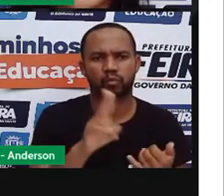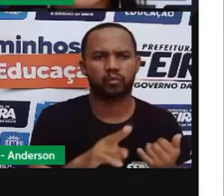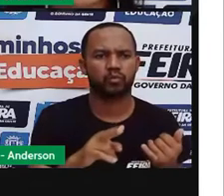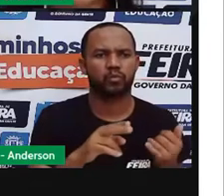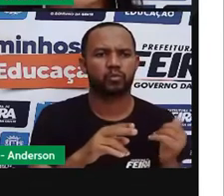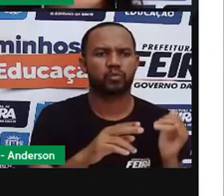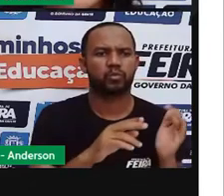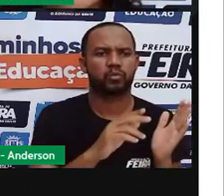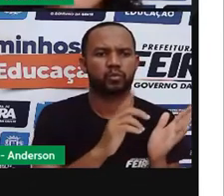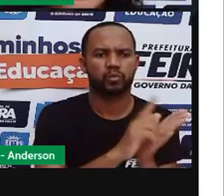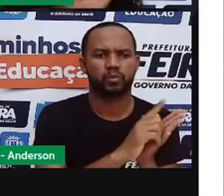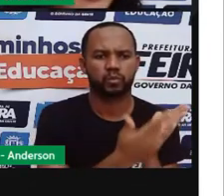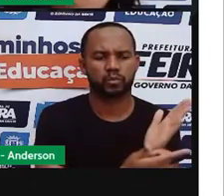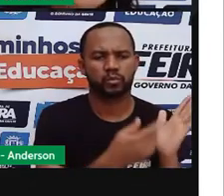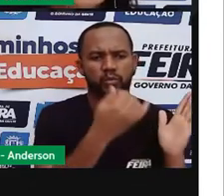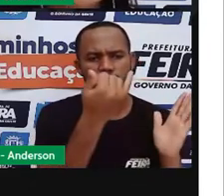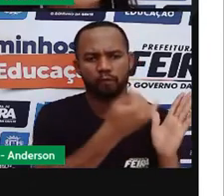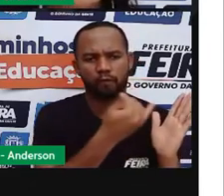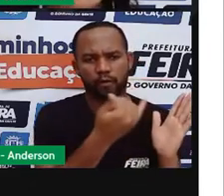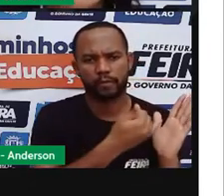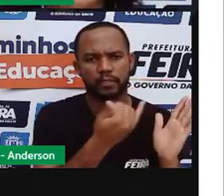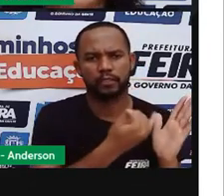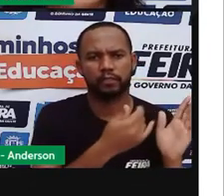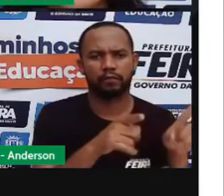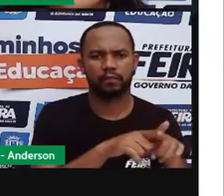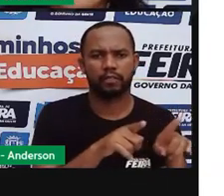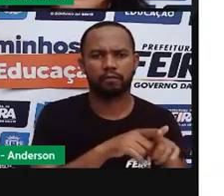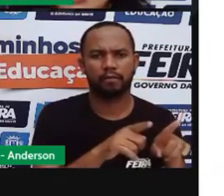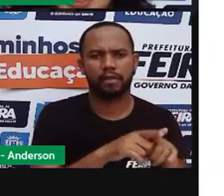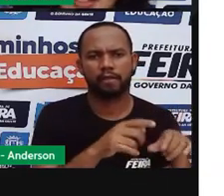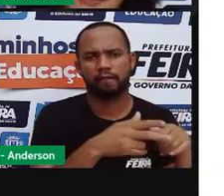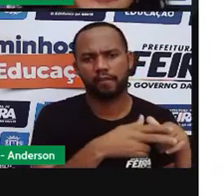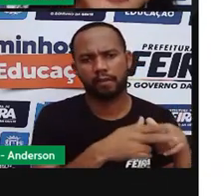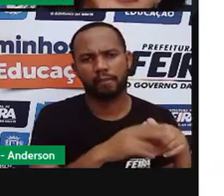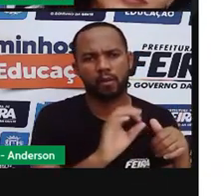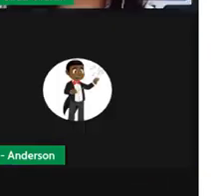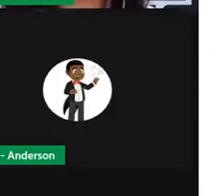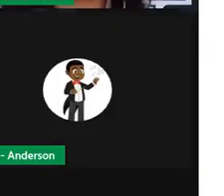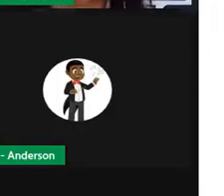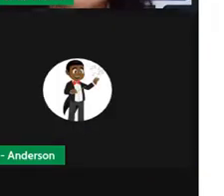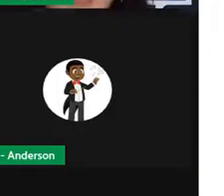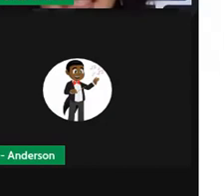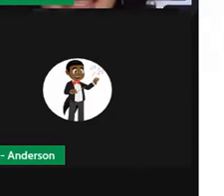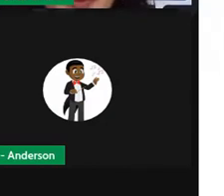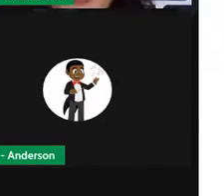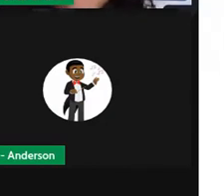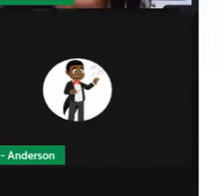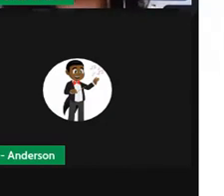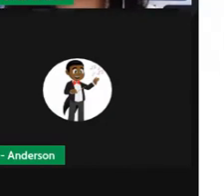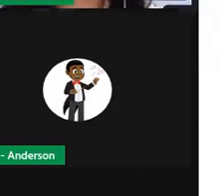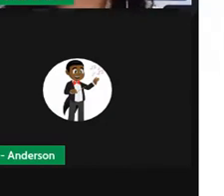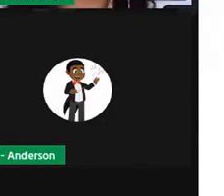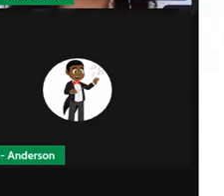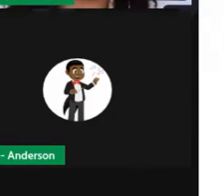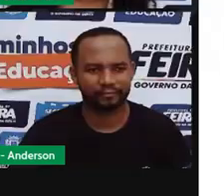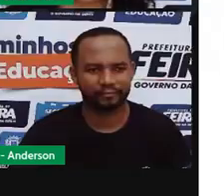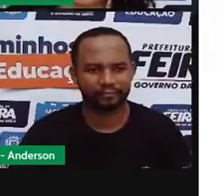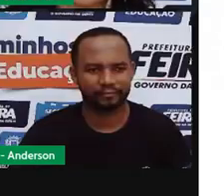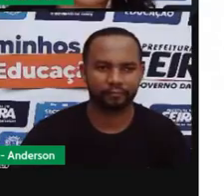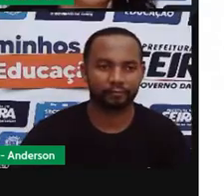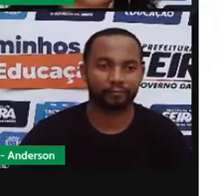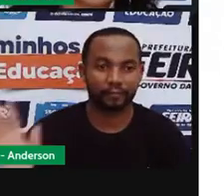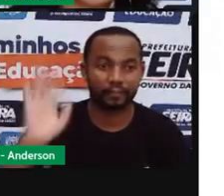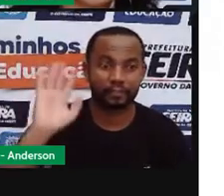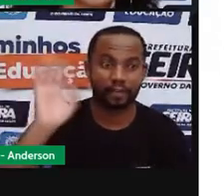TV, com linguagens verbal, não verbal e mista. Então, eu aguardo vocês na próxima